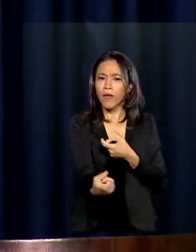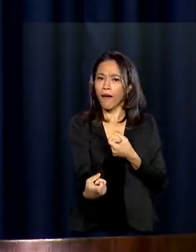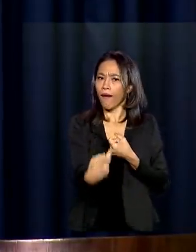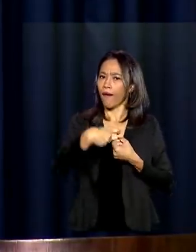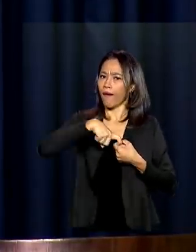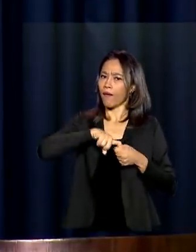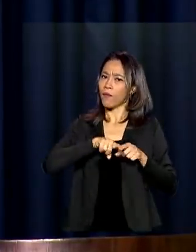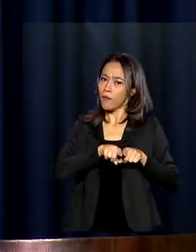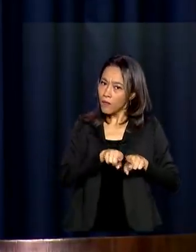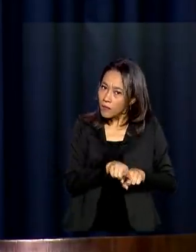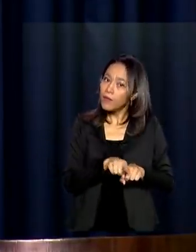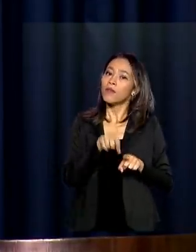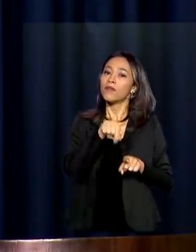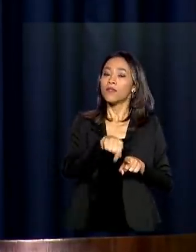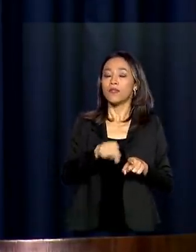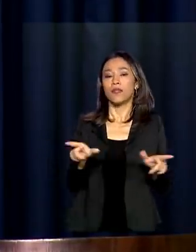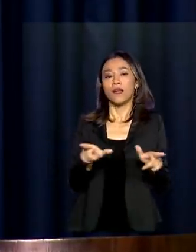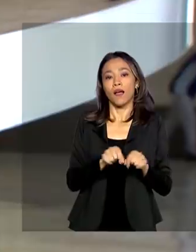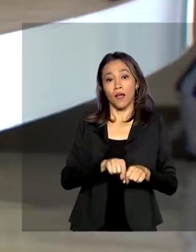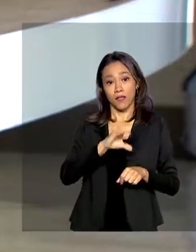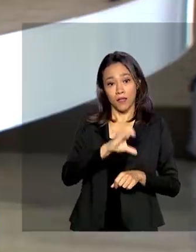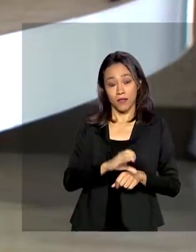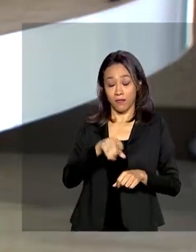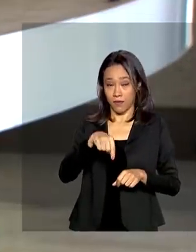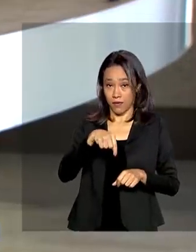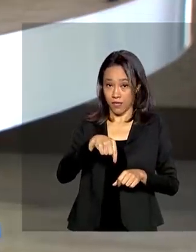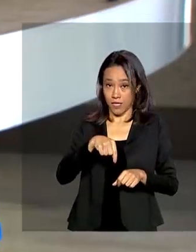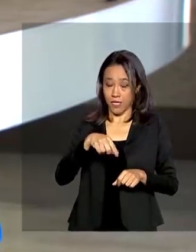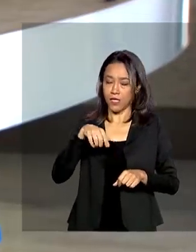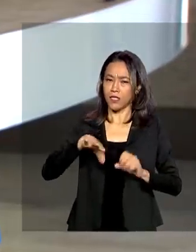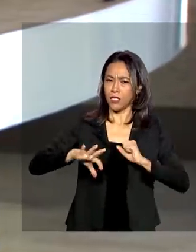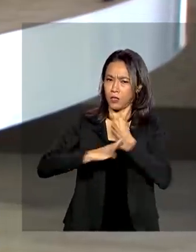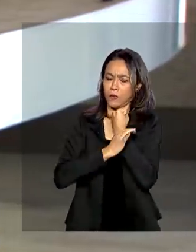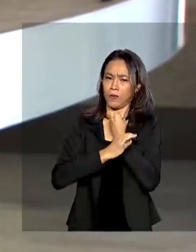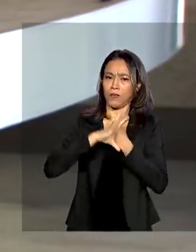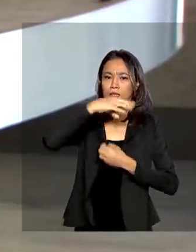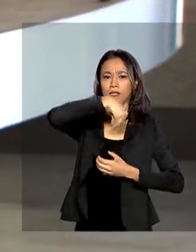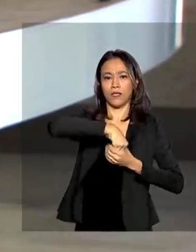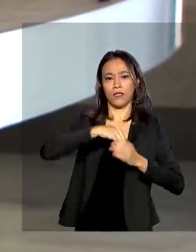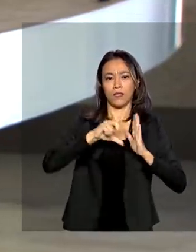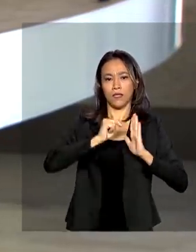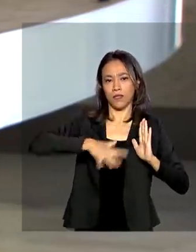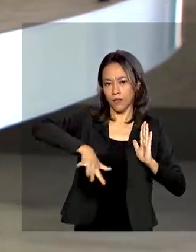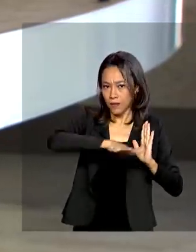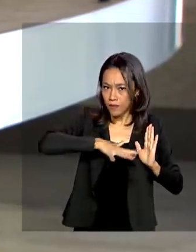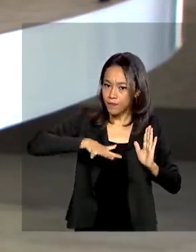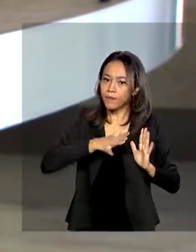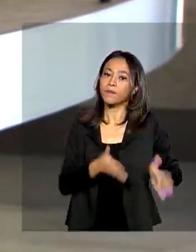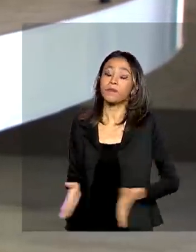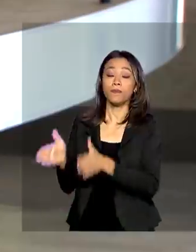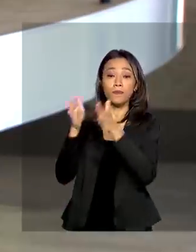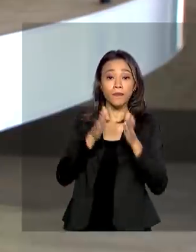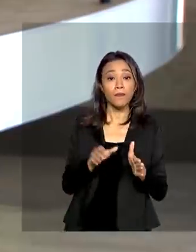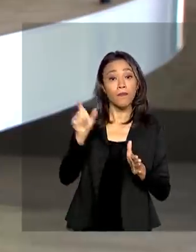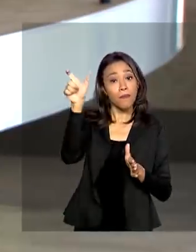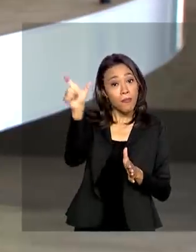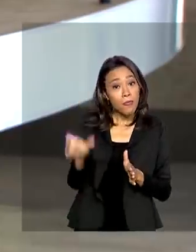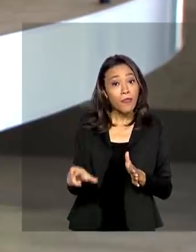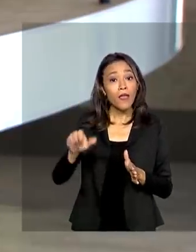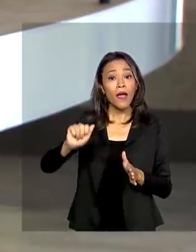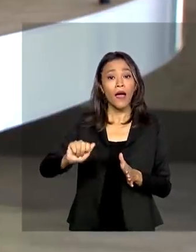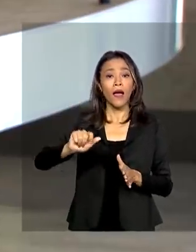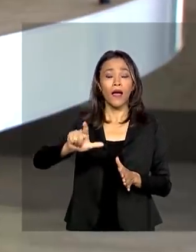Gabinete de Segurança Institucional. Como delegado da Polícia Federal, Alexandre Ramagem atuou na área de